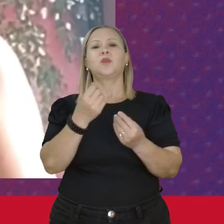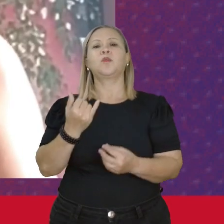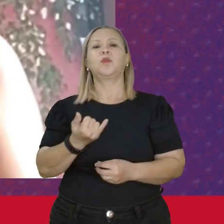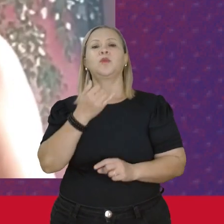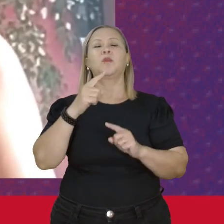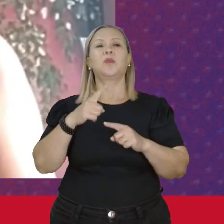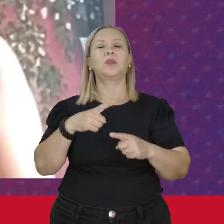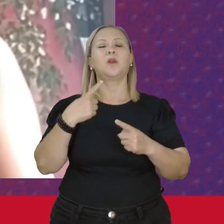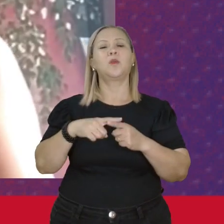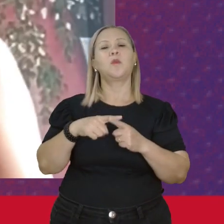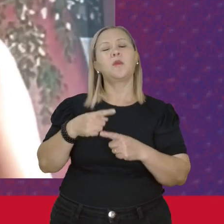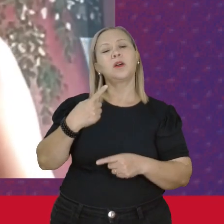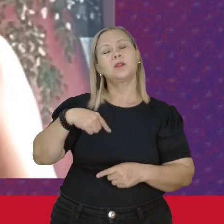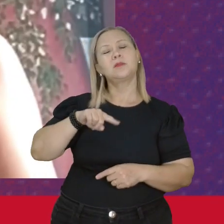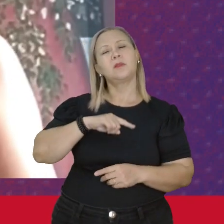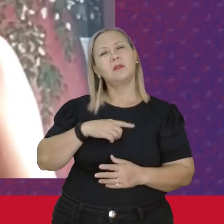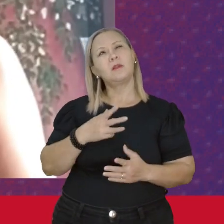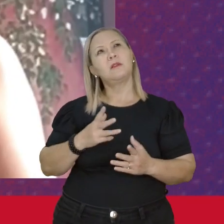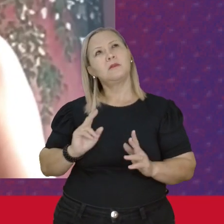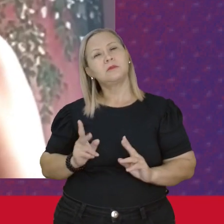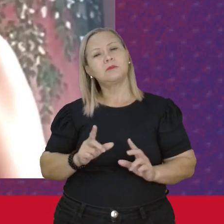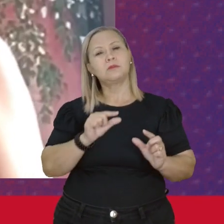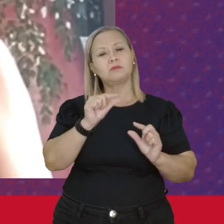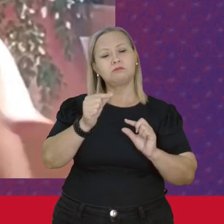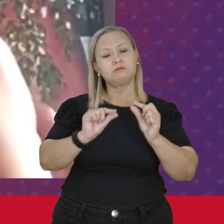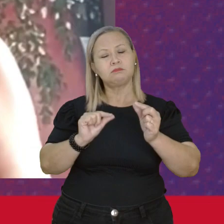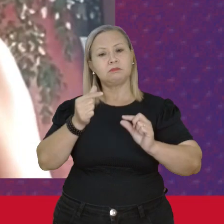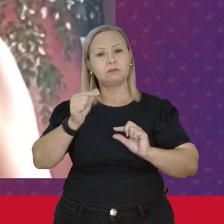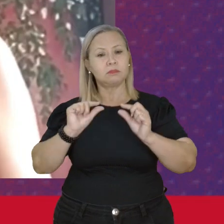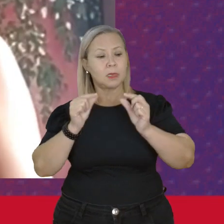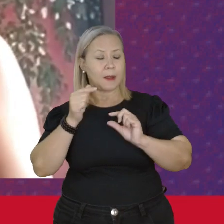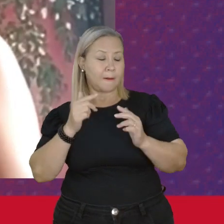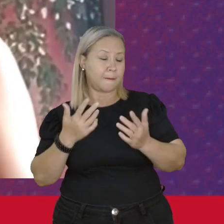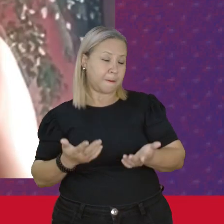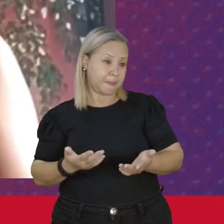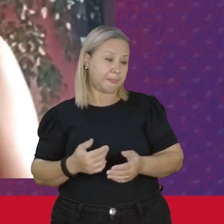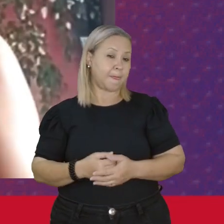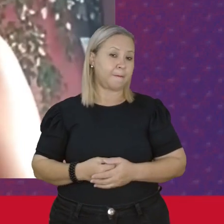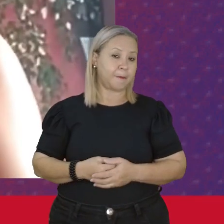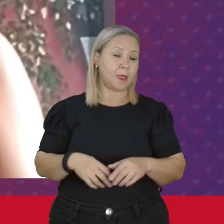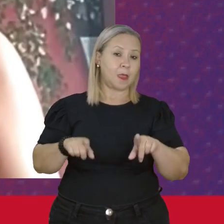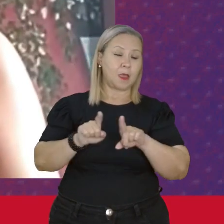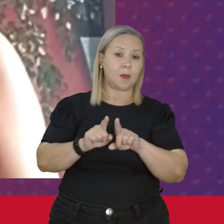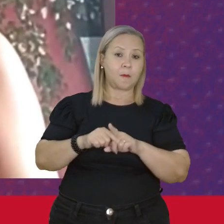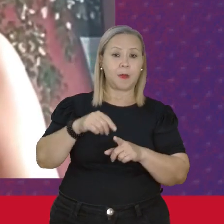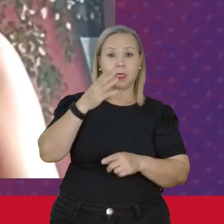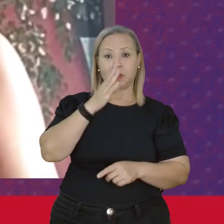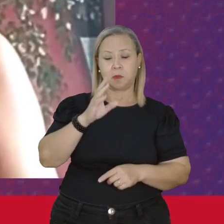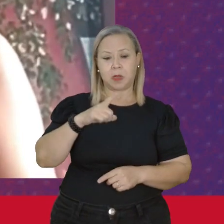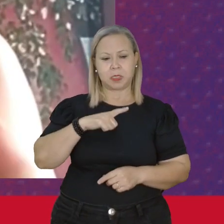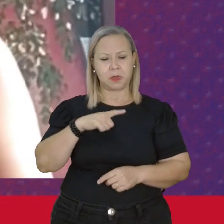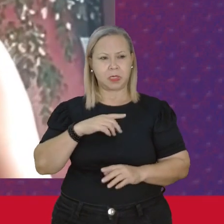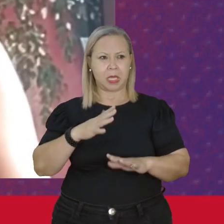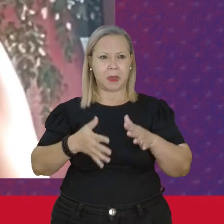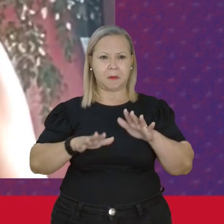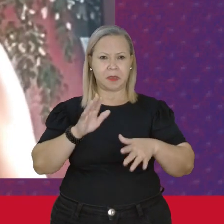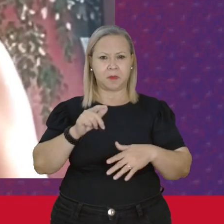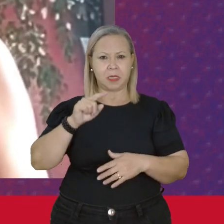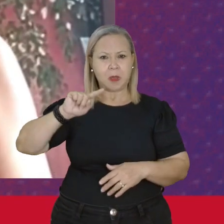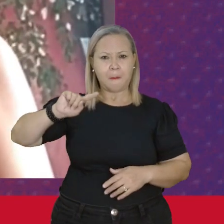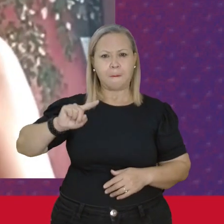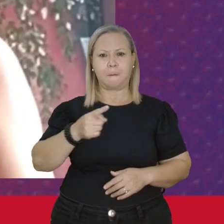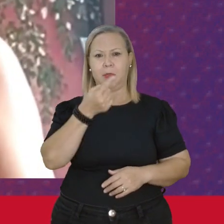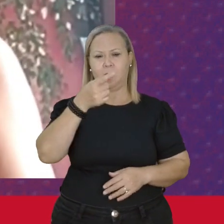Vai aos poucos Apesar do Brasil Ter em torno De mil Organizações E ser 9%